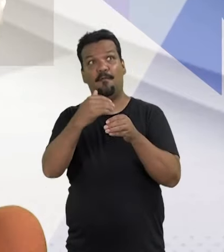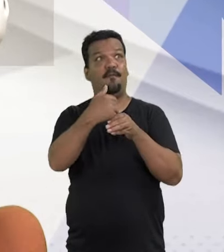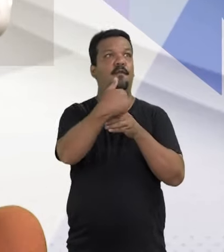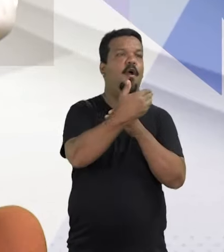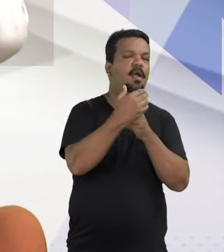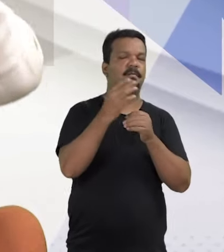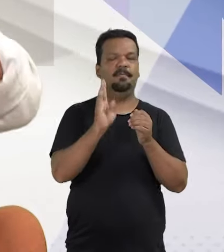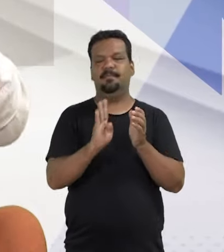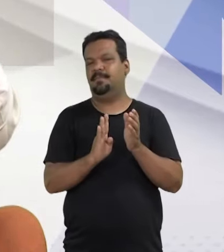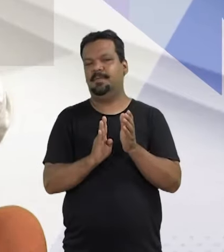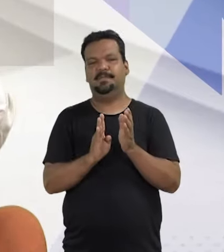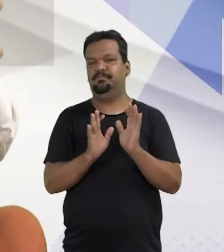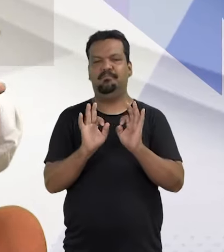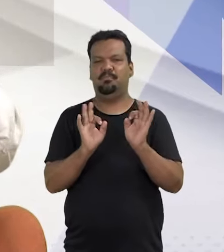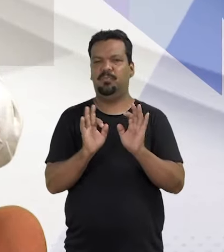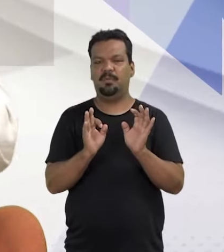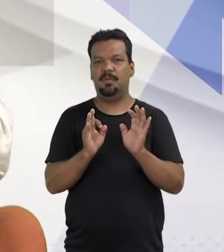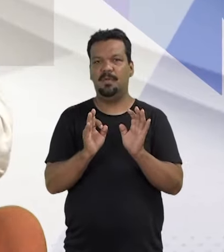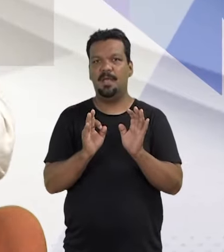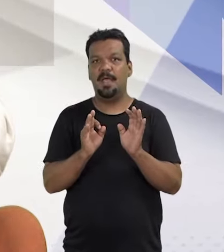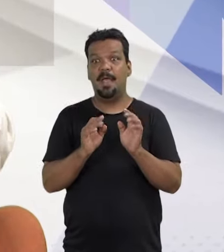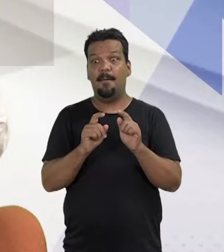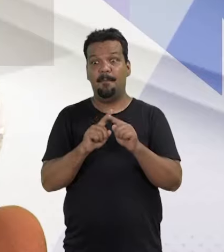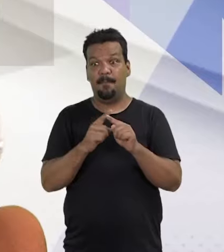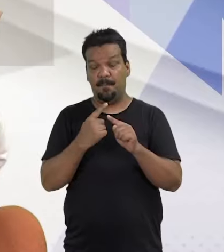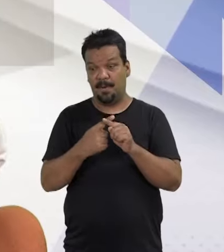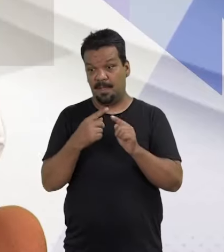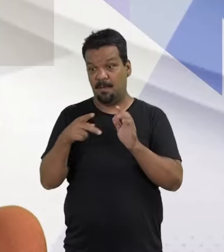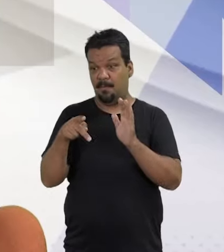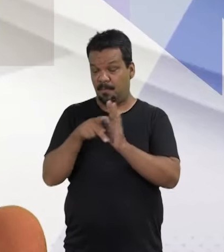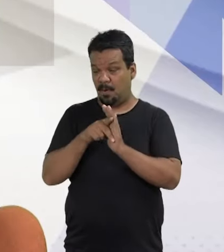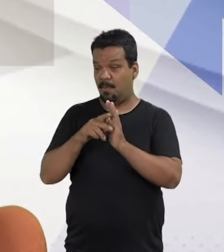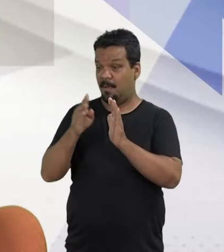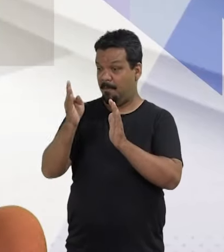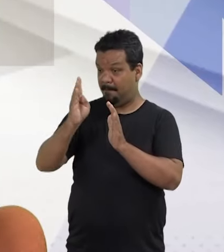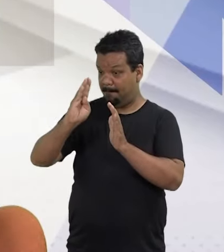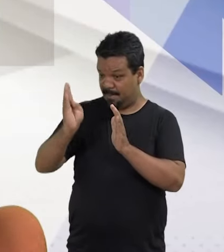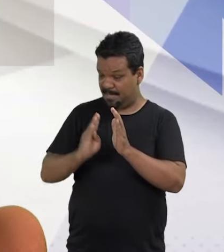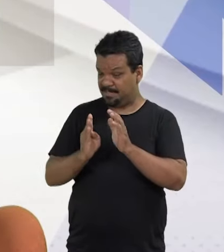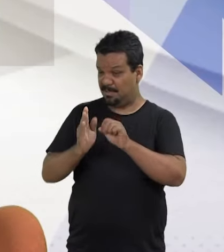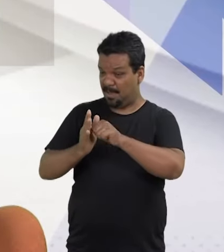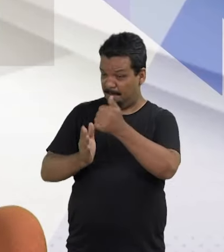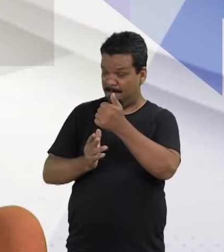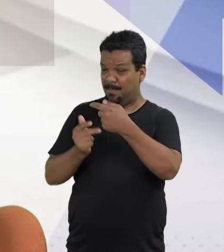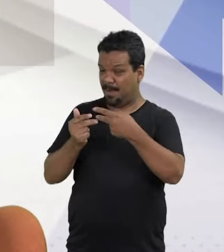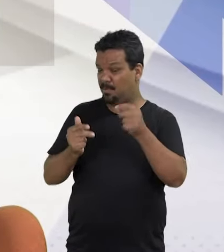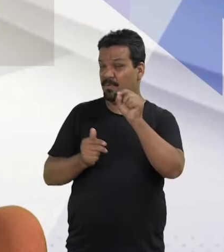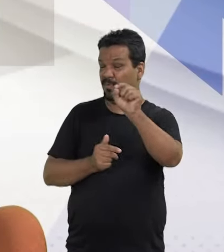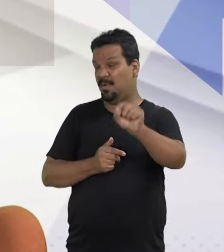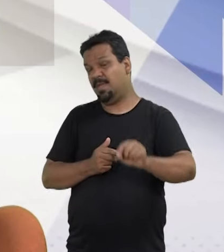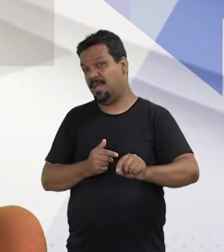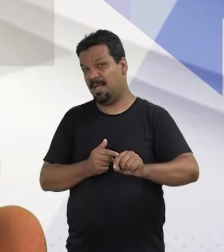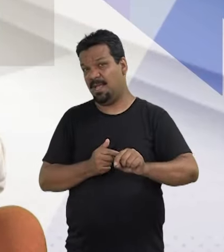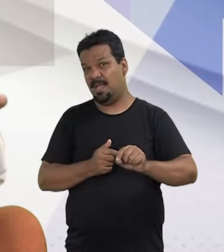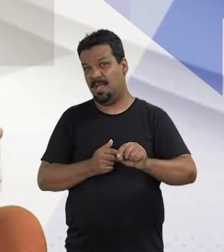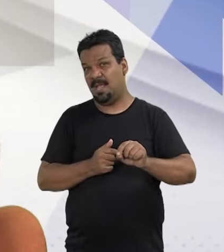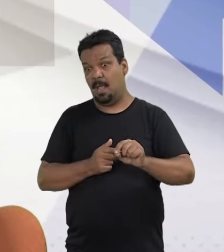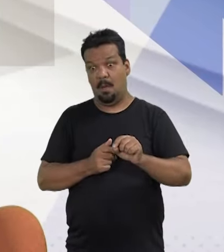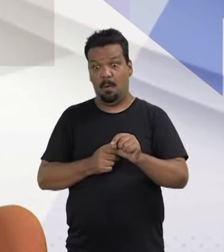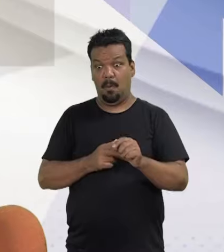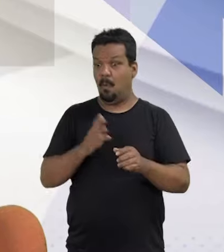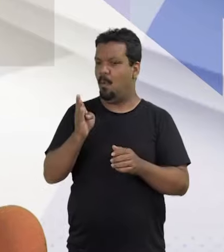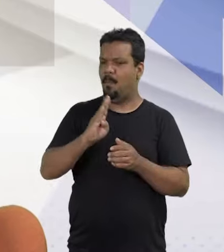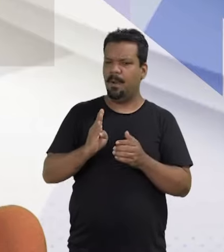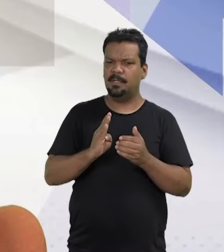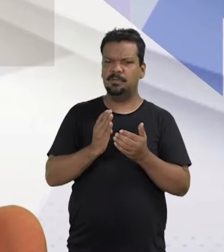do Brasil, que é um resultado do ocidente. Ele não é ocidental, mas ele é um resultado do ocidente. Então a primeira coisa é